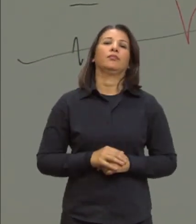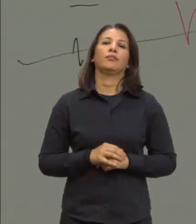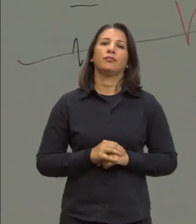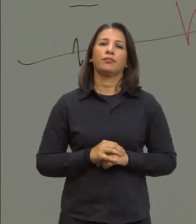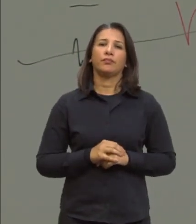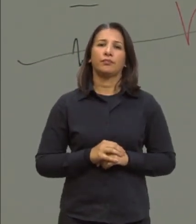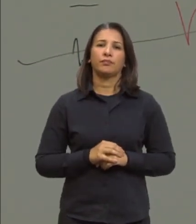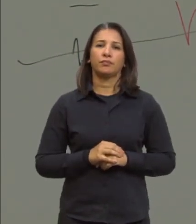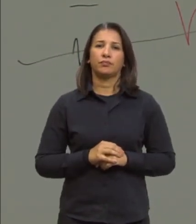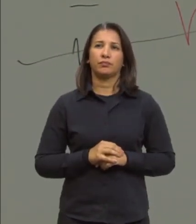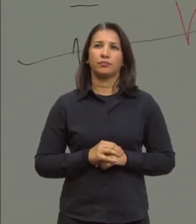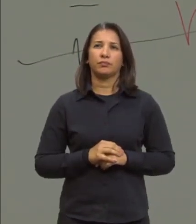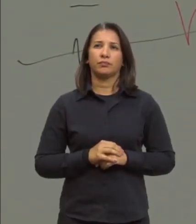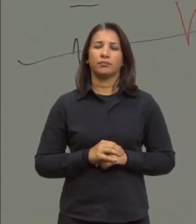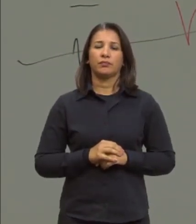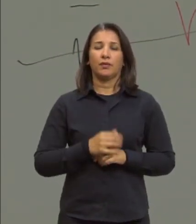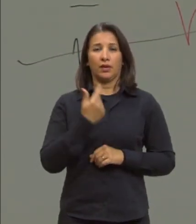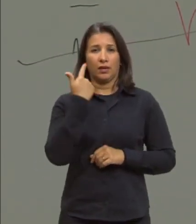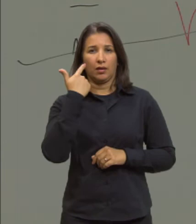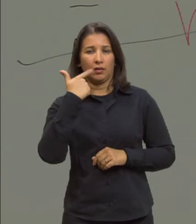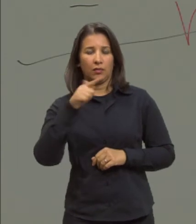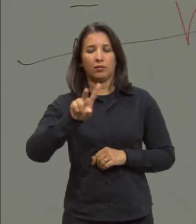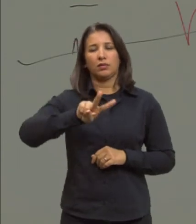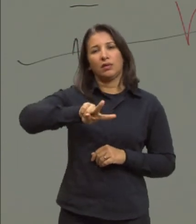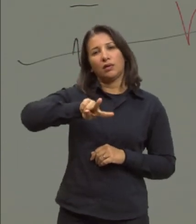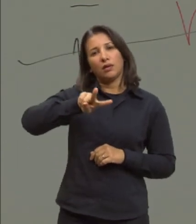E essa aqui é inversamente